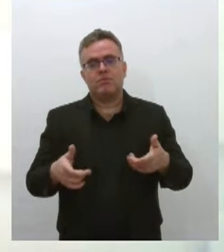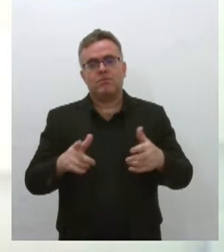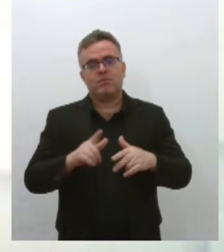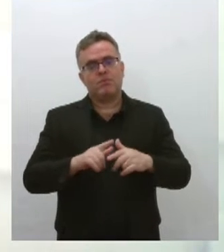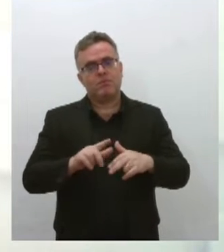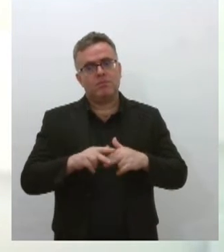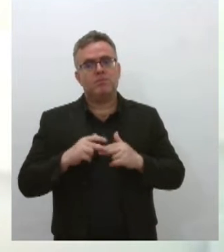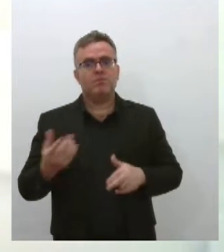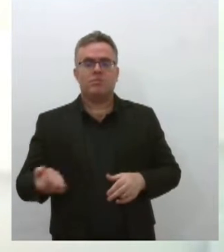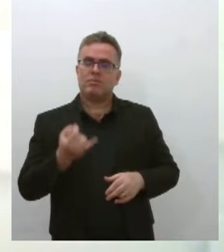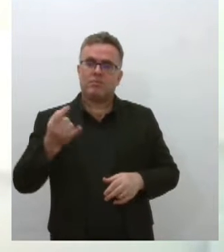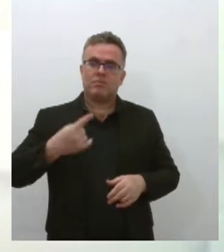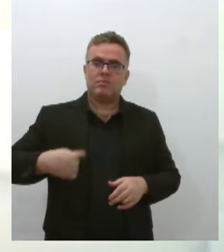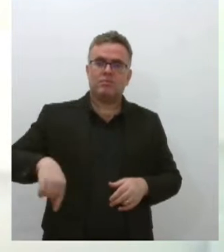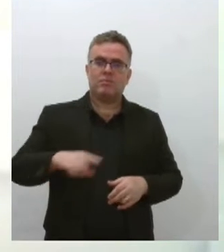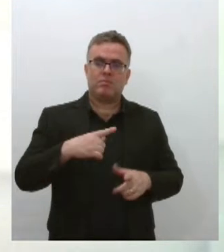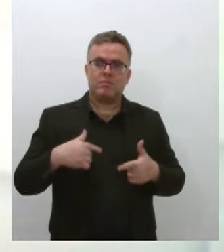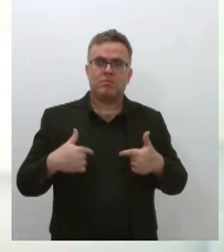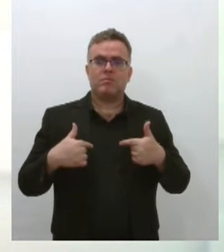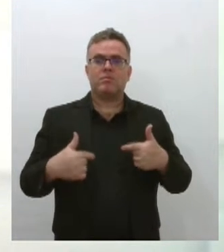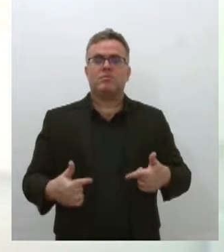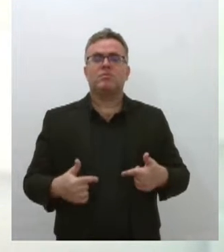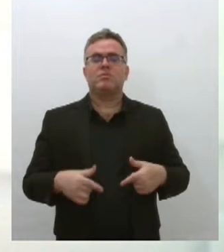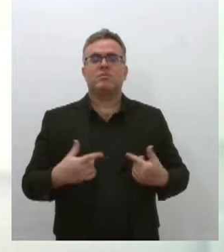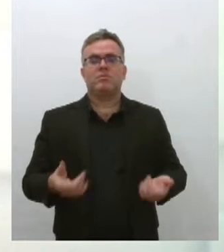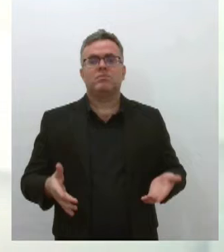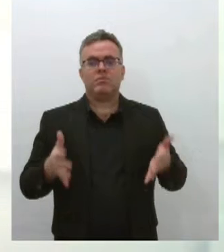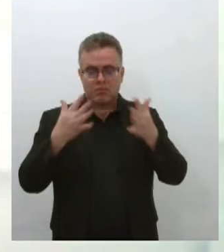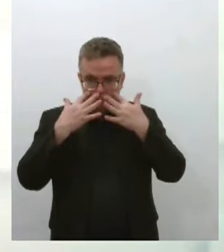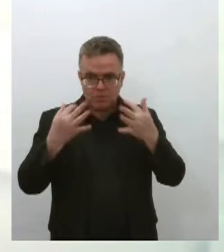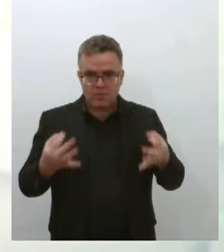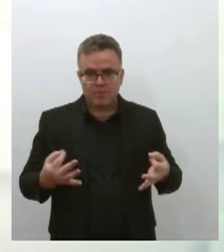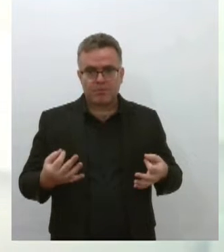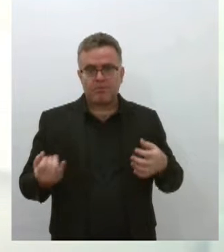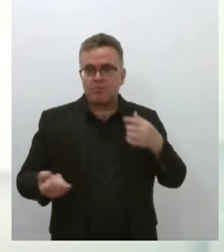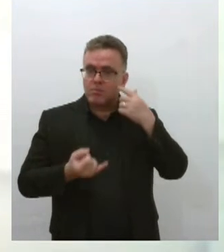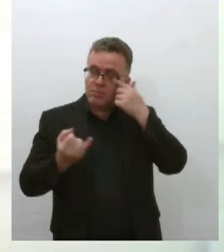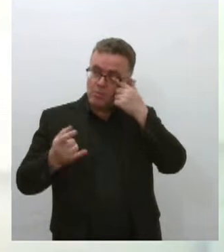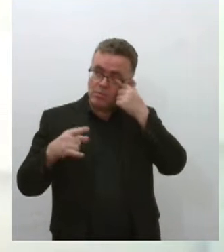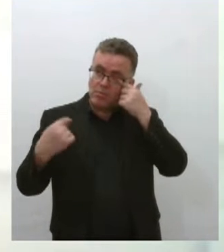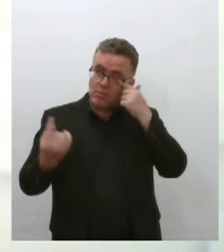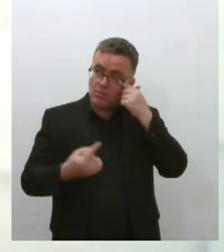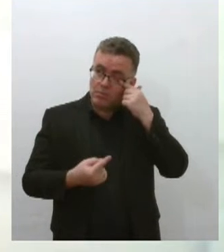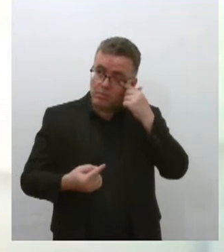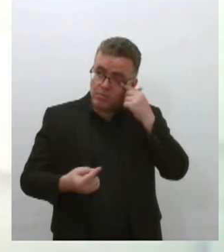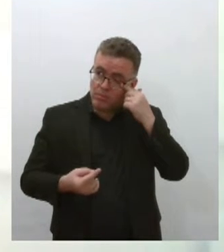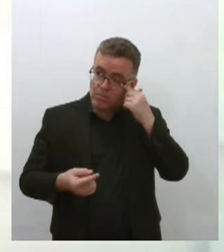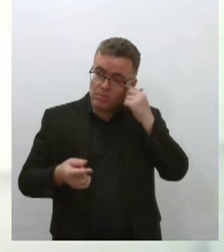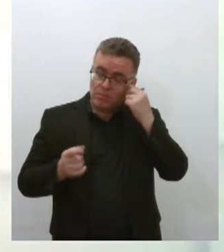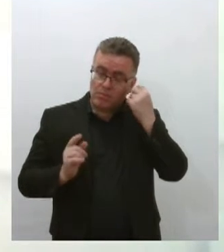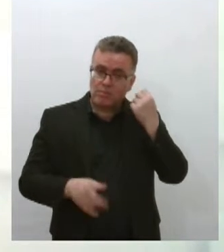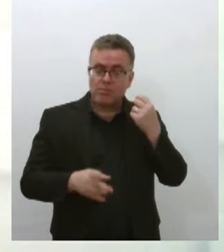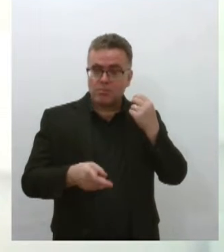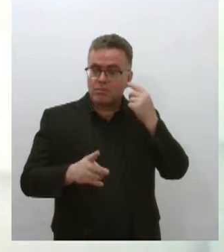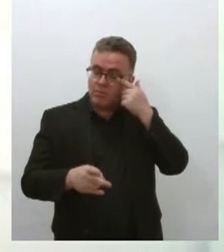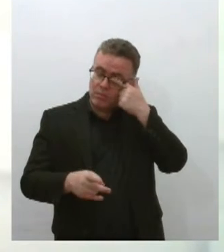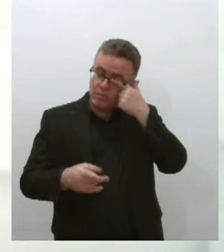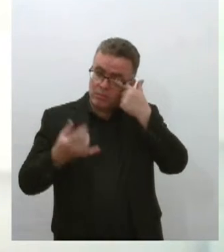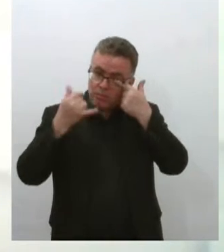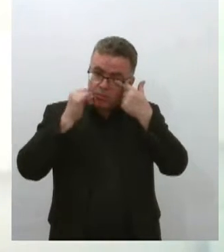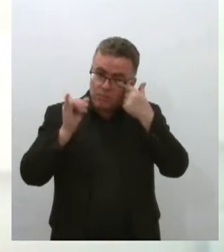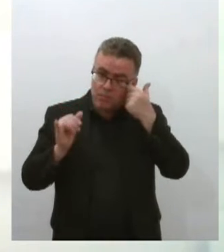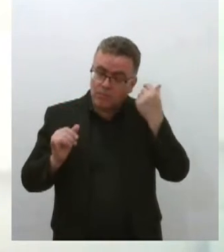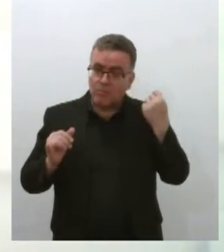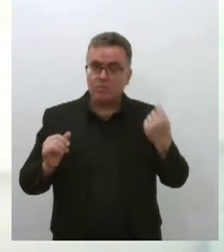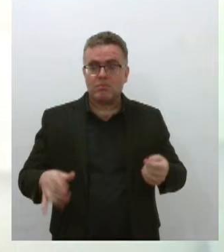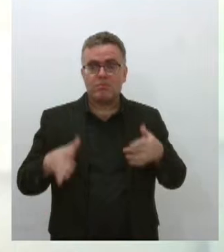combater a dengue, Denise. Então, fica aí o alerta. O dia estadual, ele serve para isso, para mobilizar, para alertar, para prevenir também e chamar a atenção